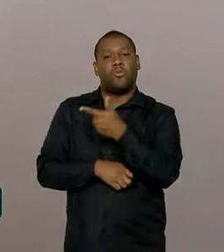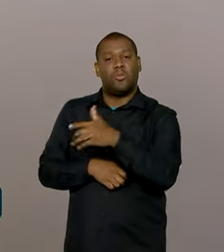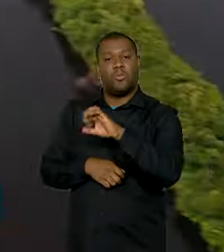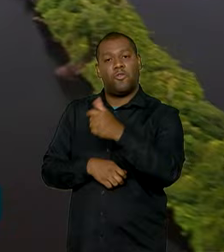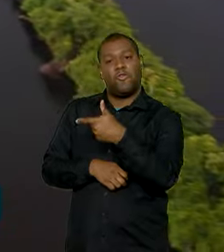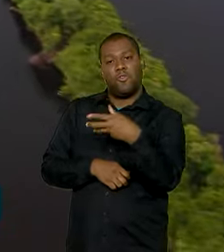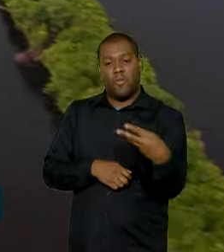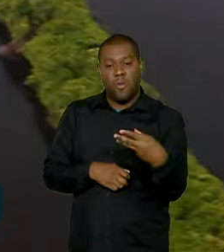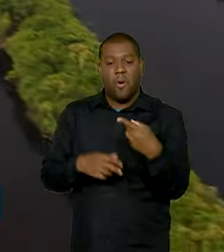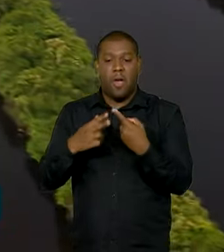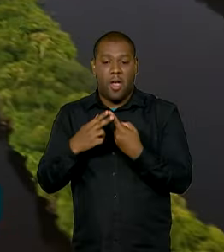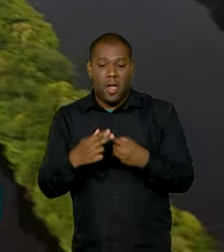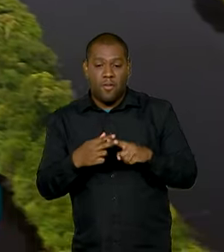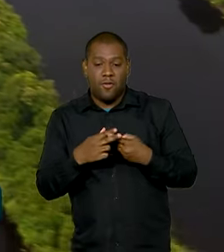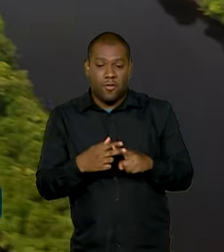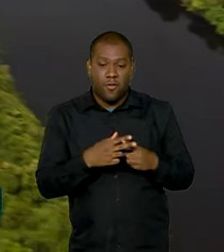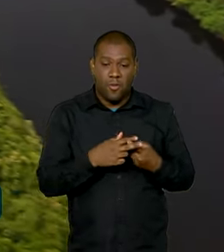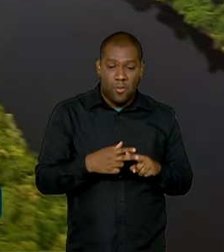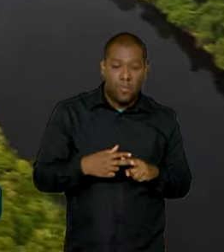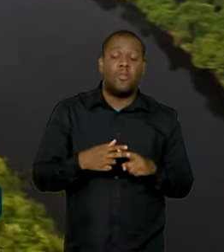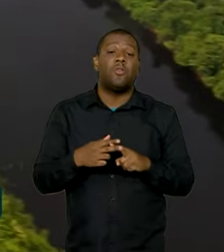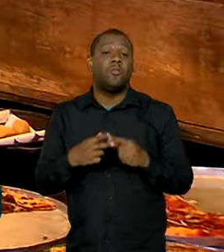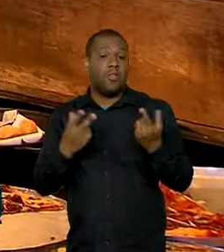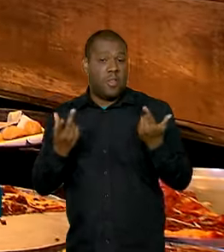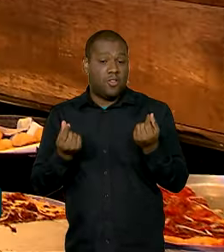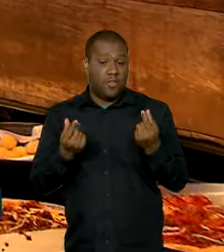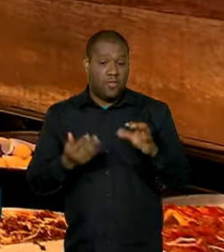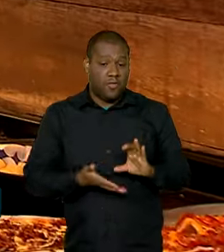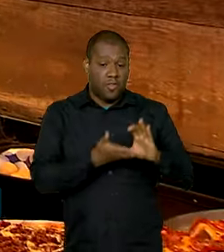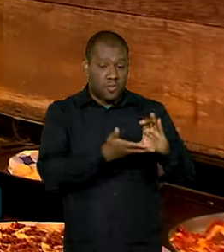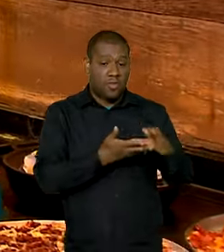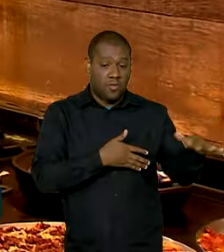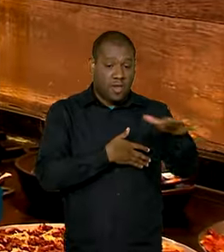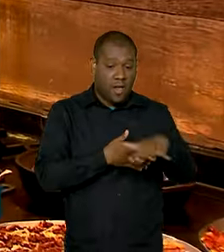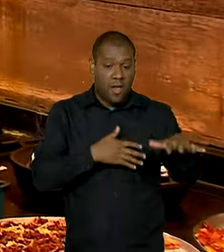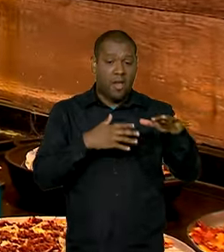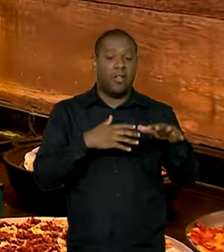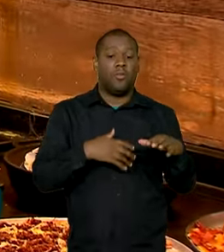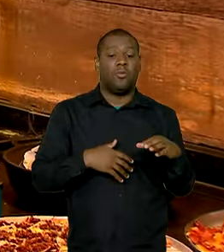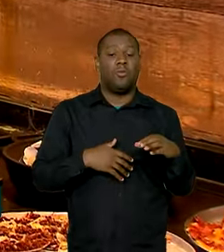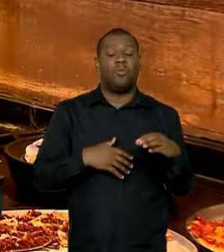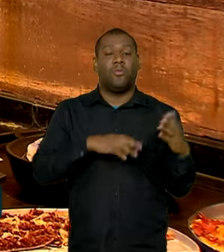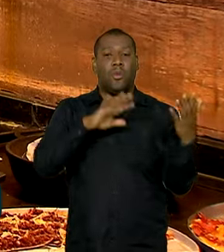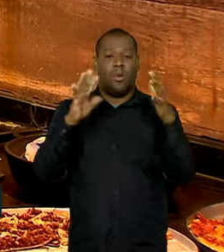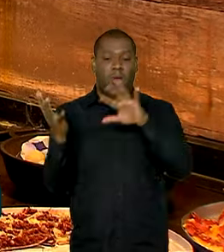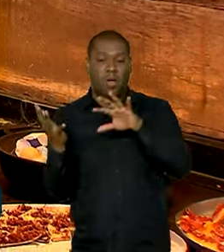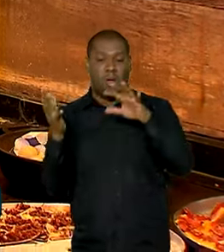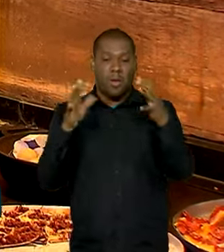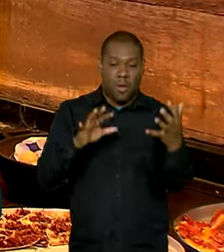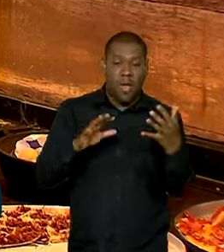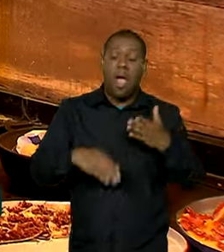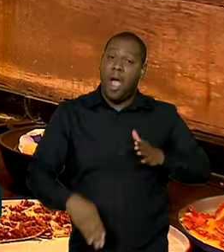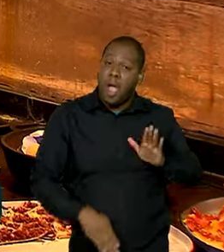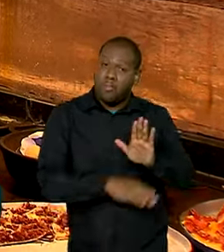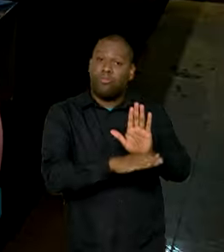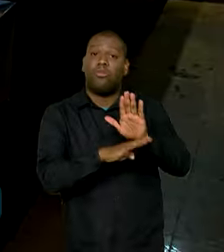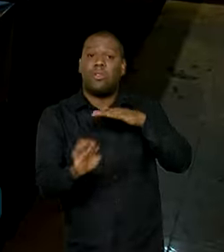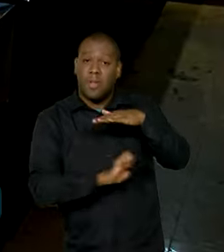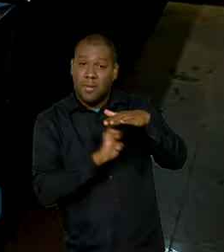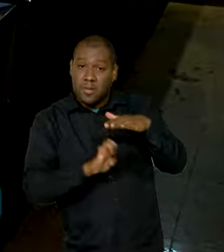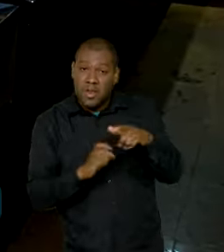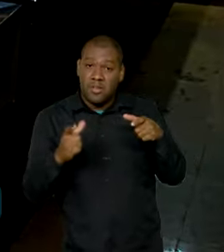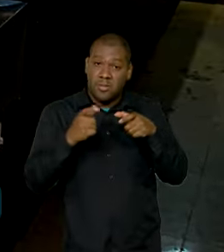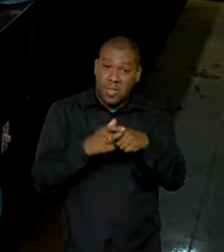reformulação do Fundo Clima. Além disso, o crédito viabilizado para micro, pequenas e médias empresas